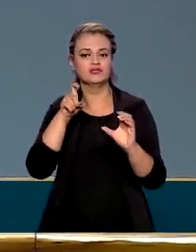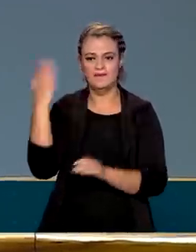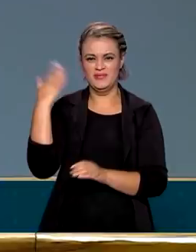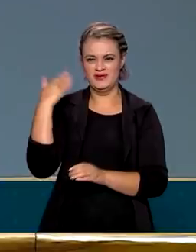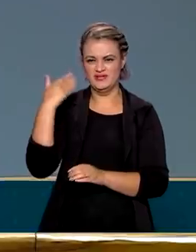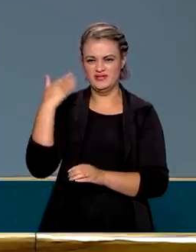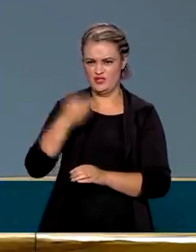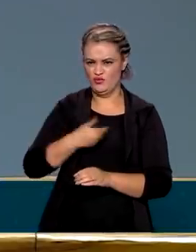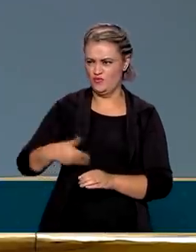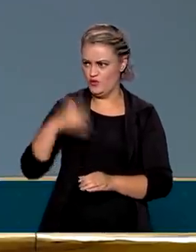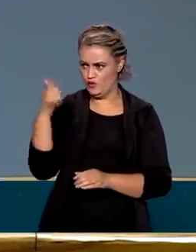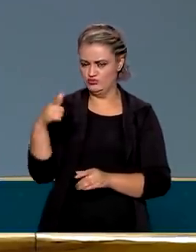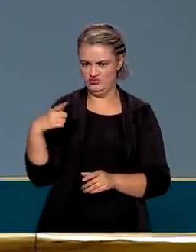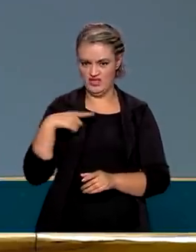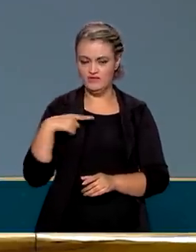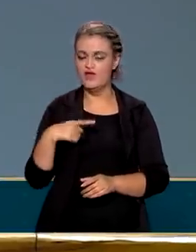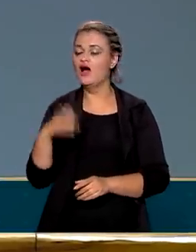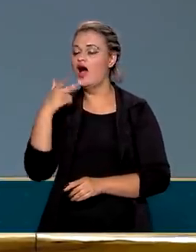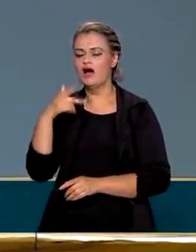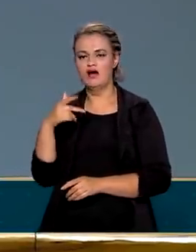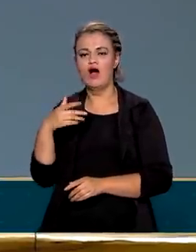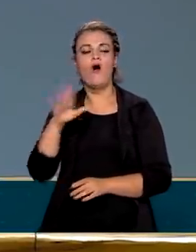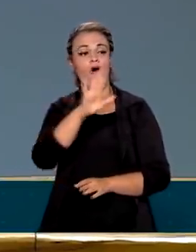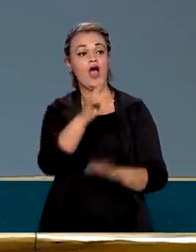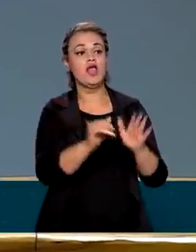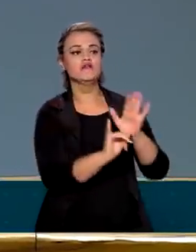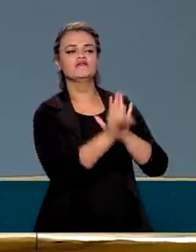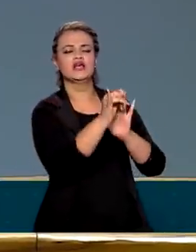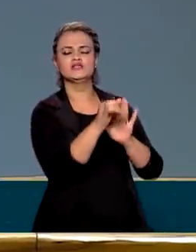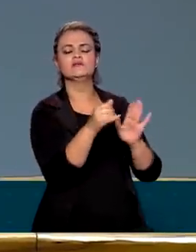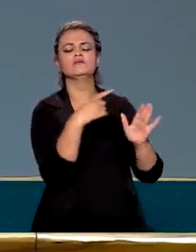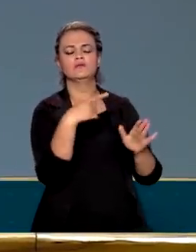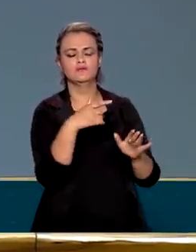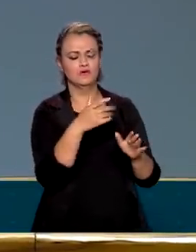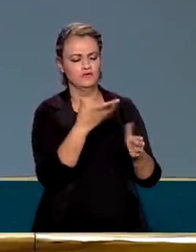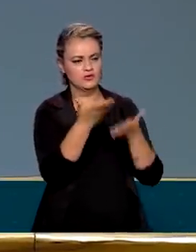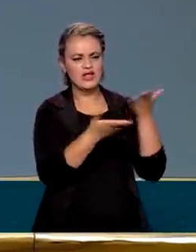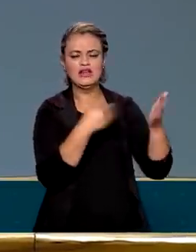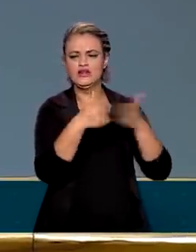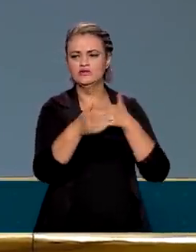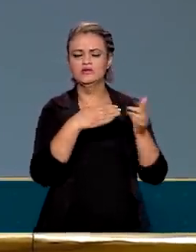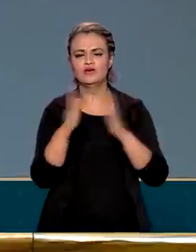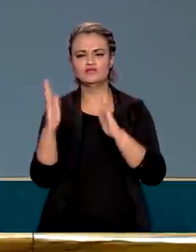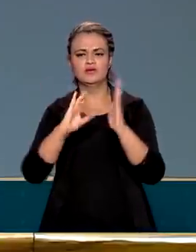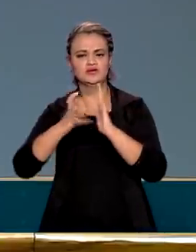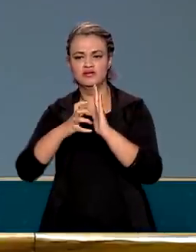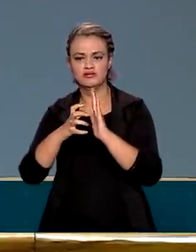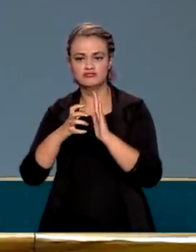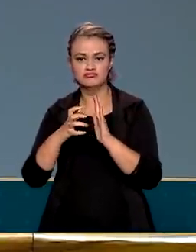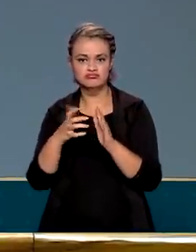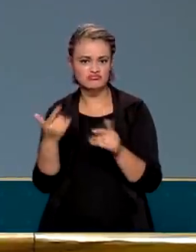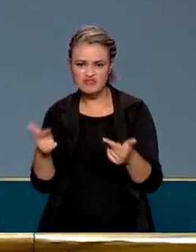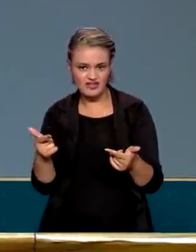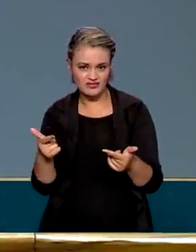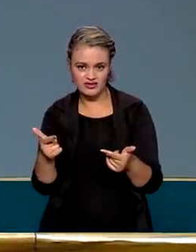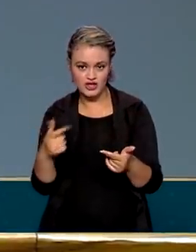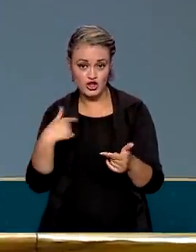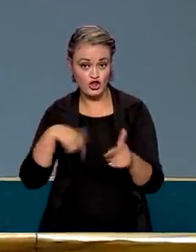o governo que falou para tratar com seriedade a questão inflacionária, independentemente do ciclo eleitoral? Ninguém fez isso antes.